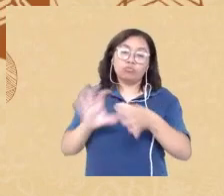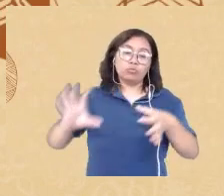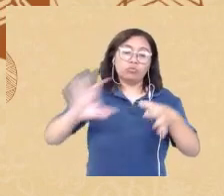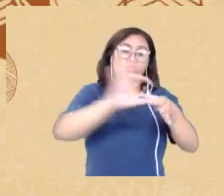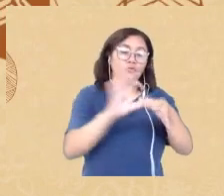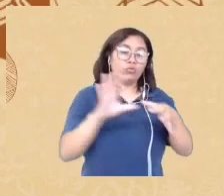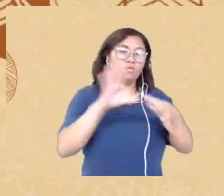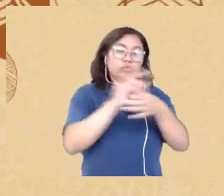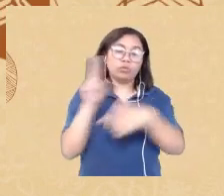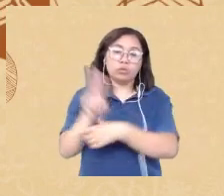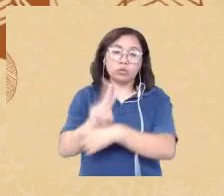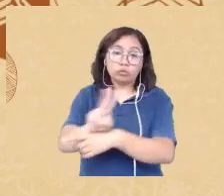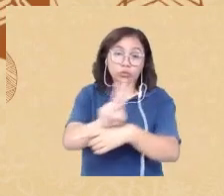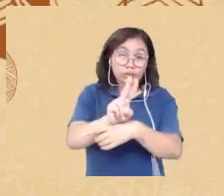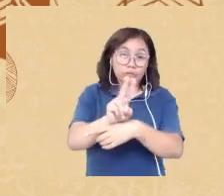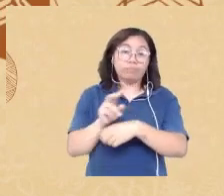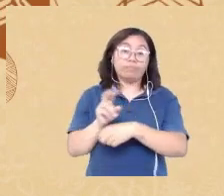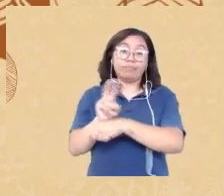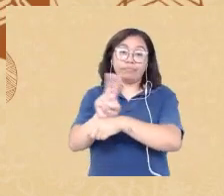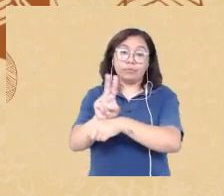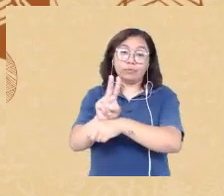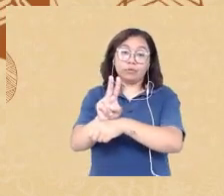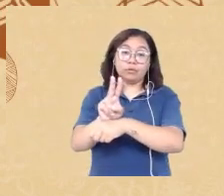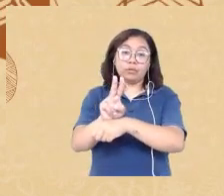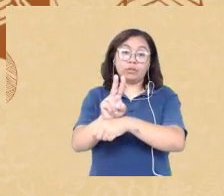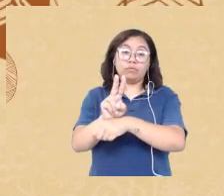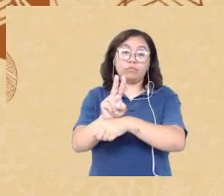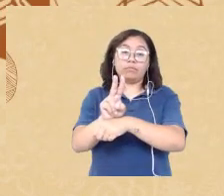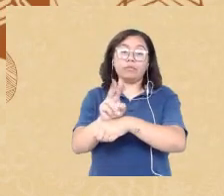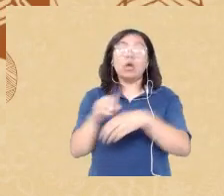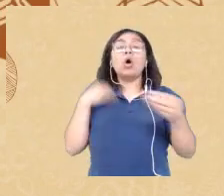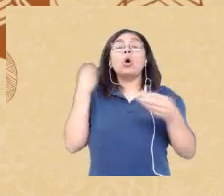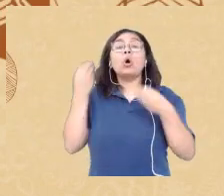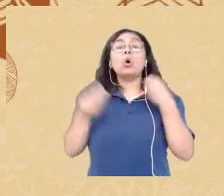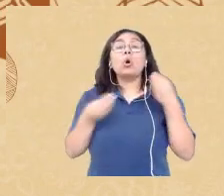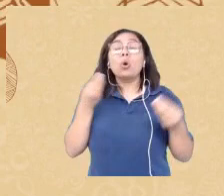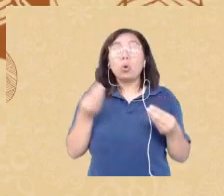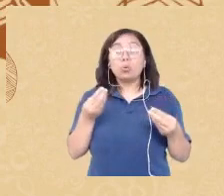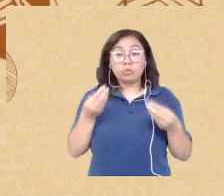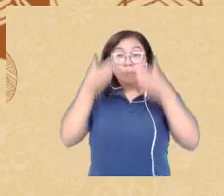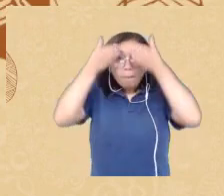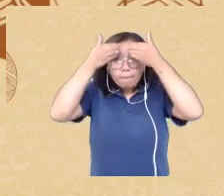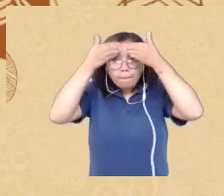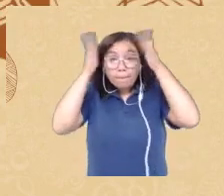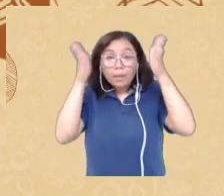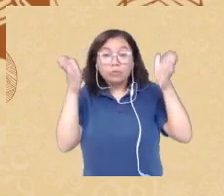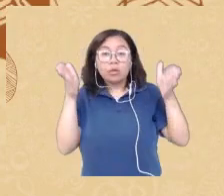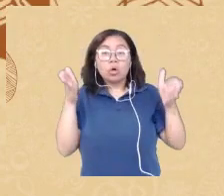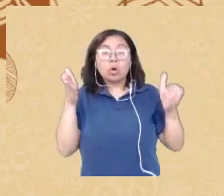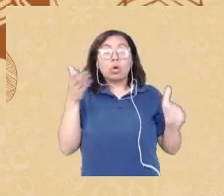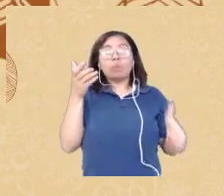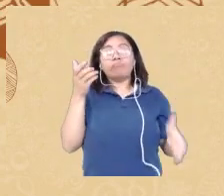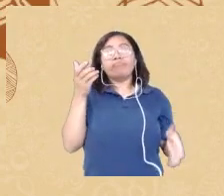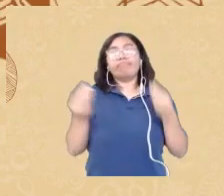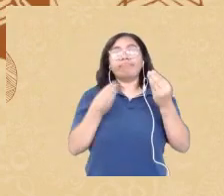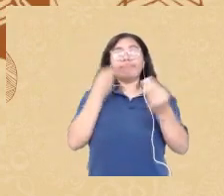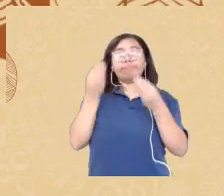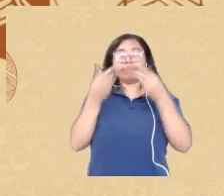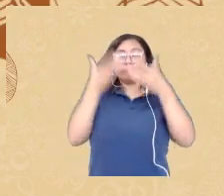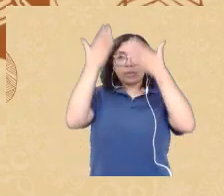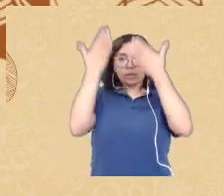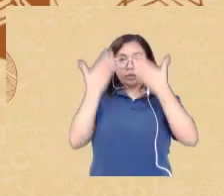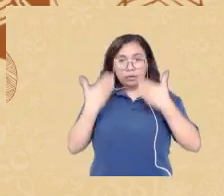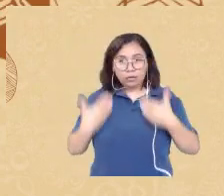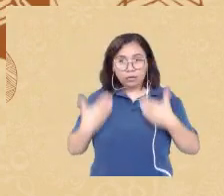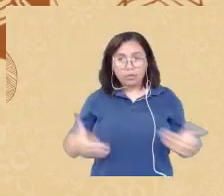visão é que eu fico pensando como que foi a sua descoberta como mulher negra nesse lugar histórico hoje